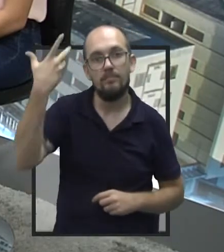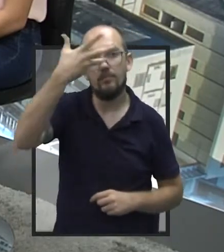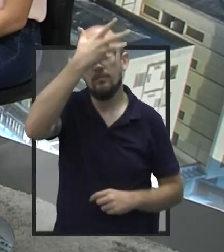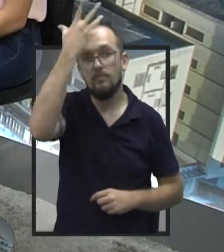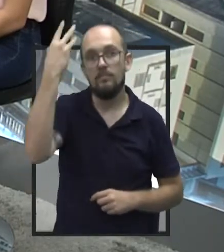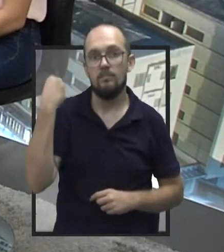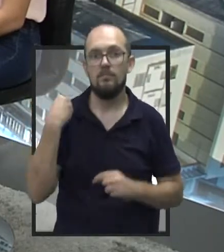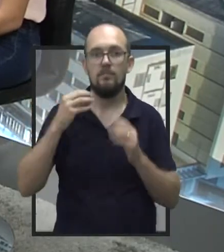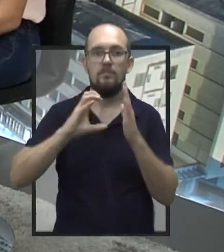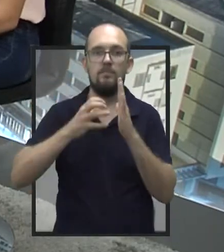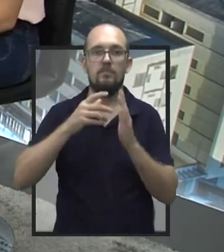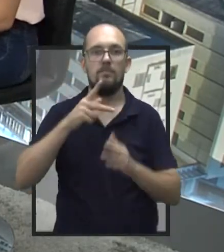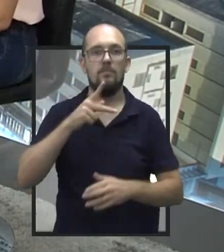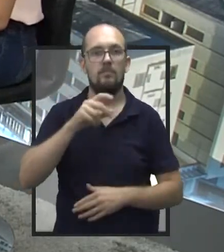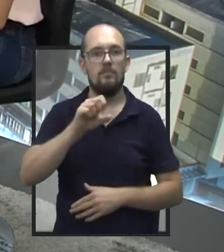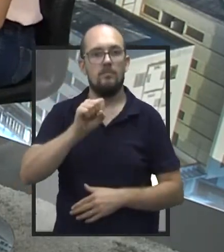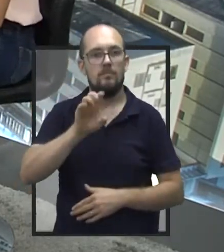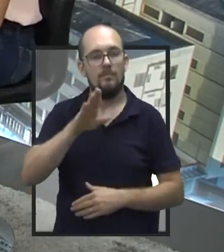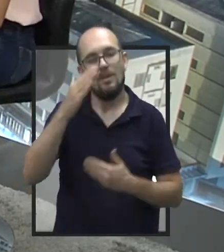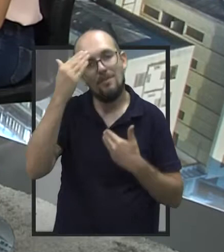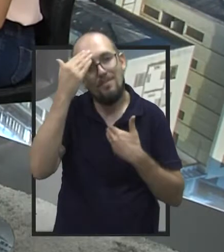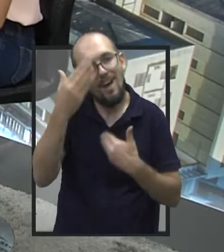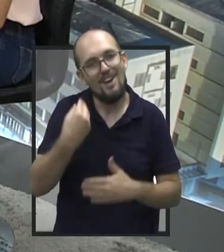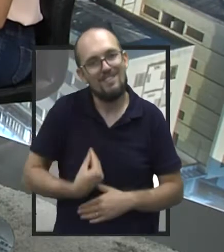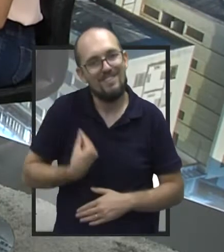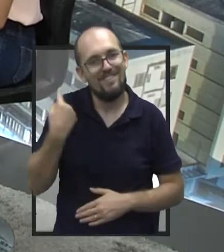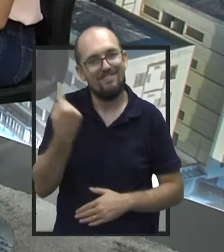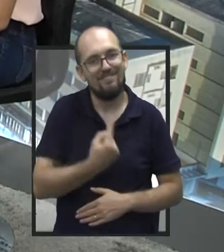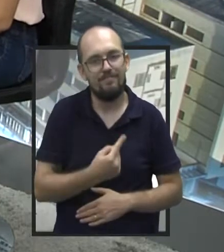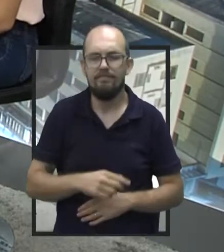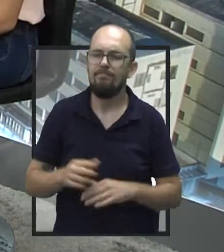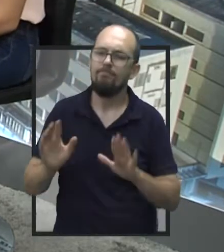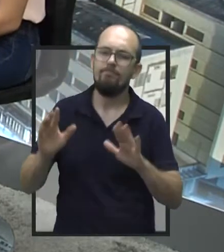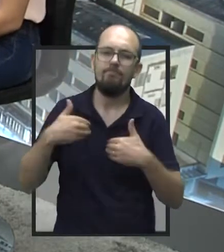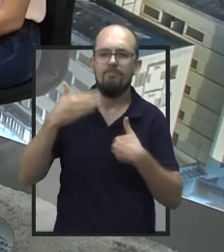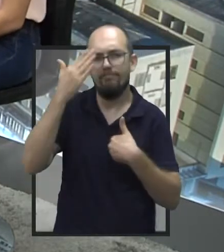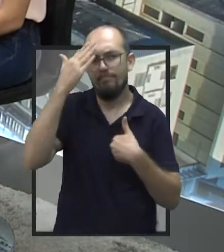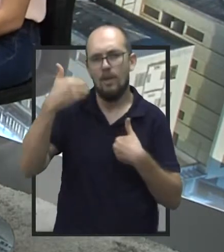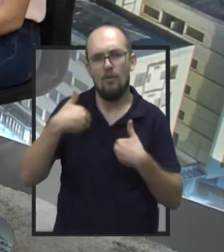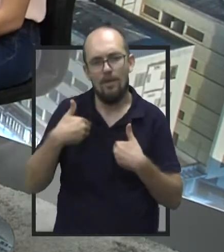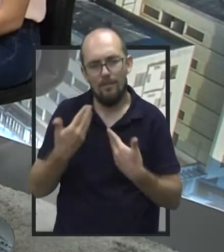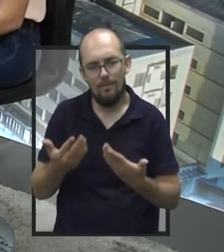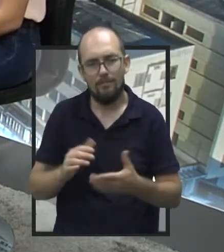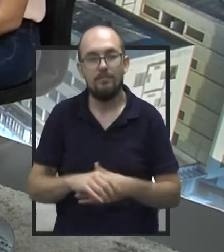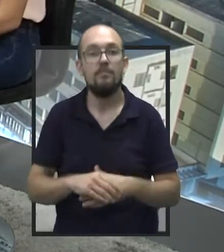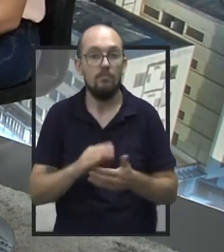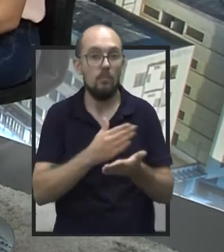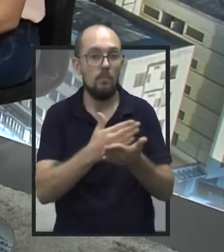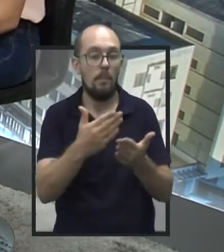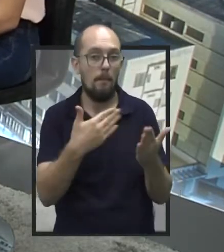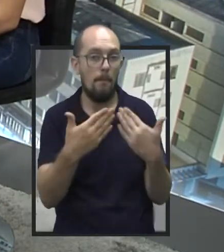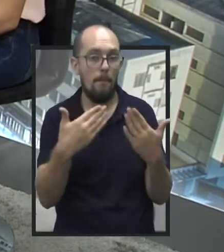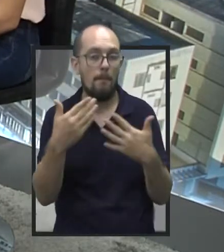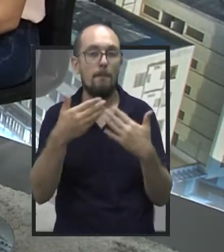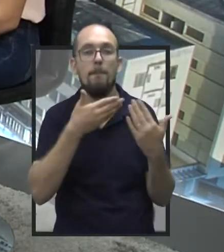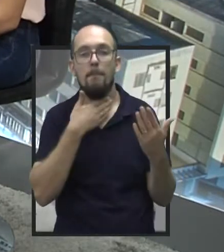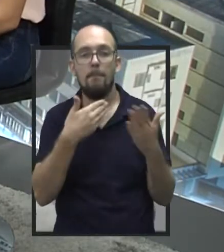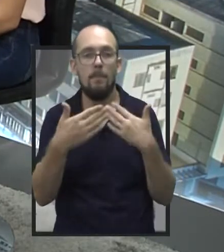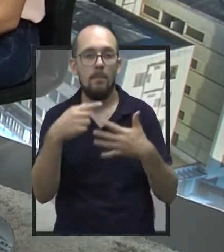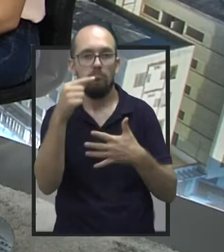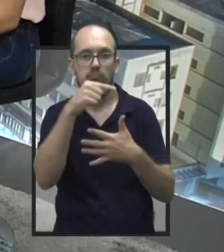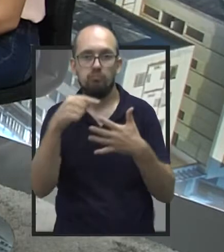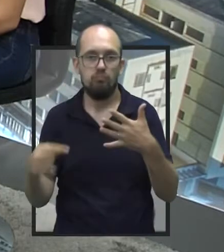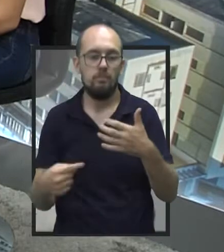PSB, Vivian Soares. Vereadora, obrigado pela sua presença aqui. Eu que agradeço, Ângelo. Vereadora, vamos começar o nosso bate-papo falando de um